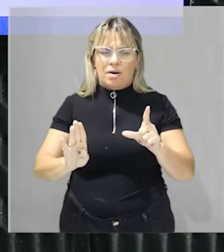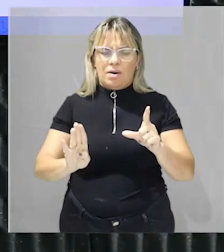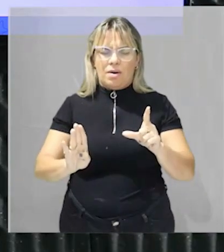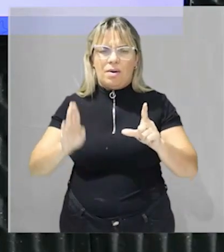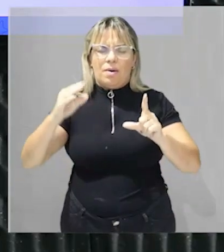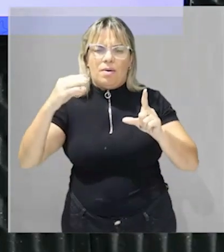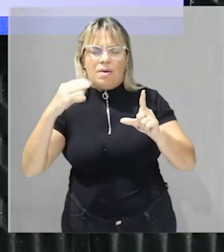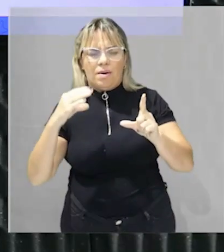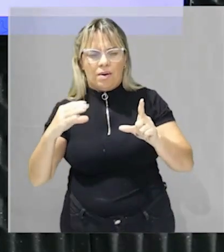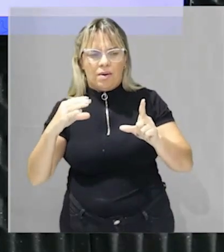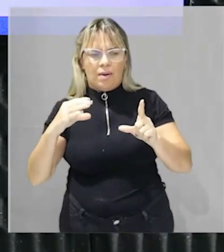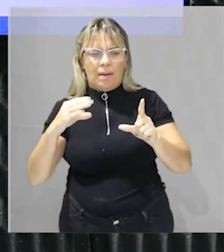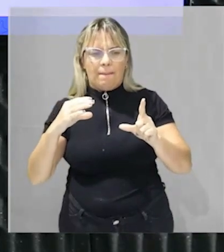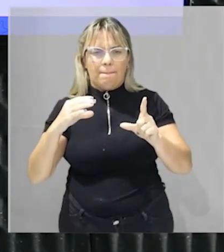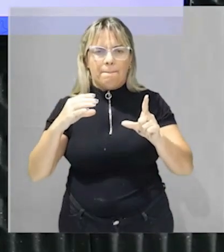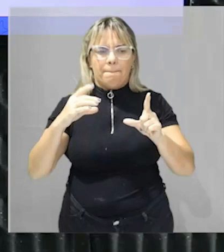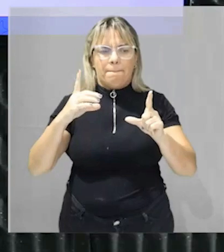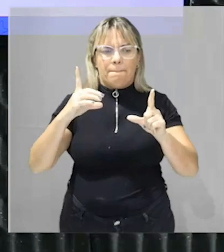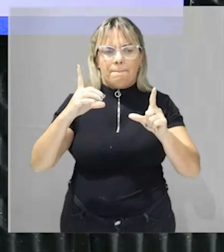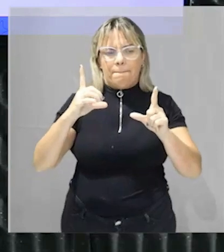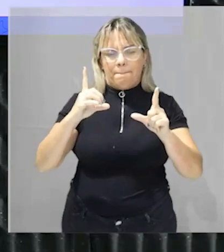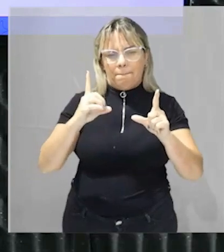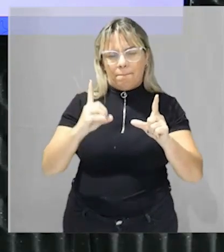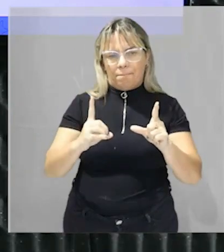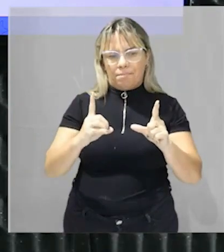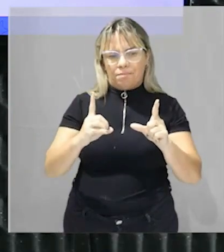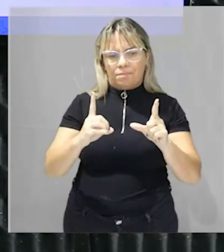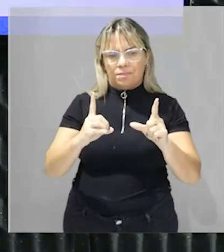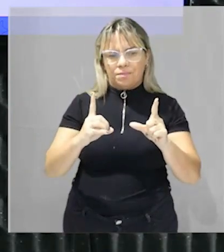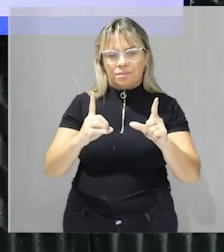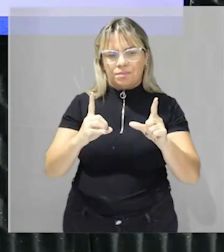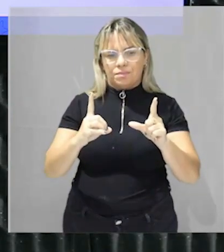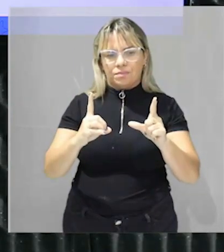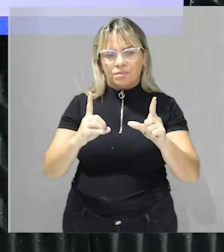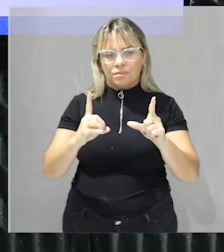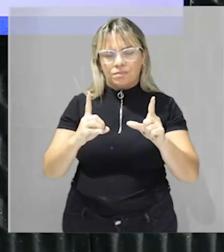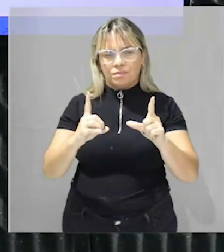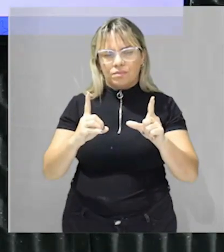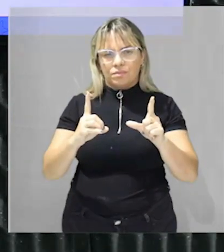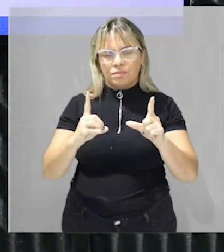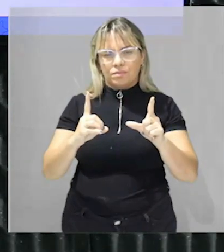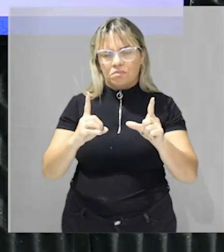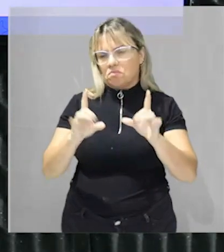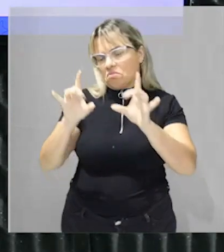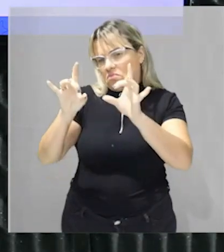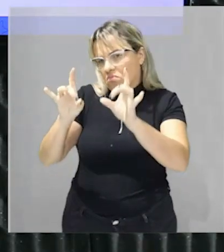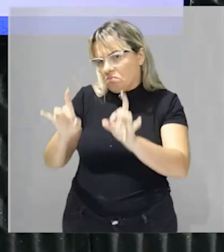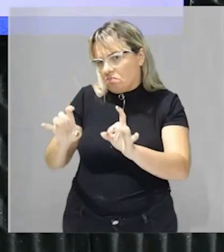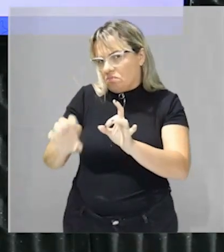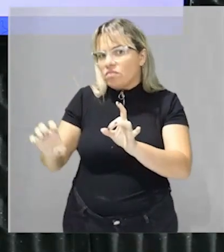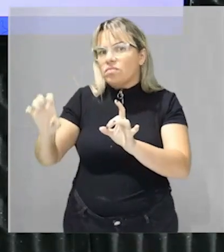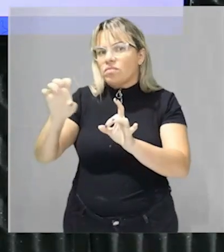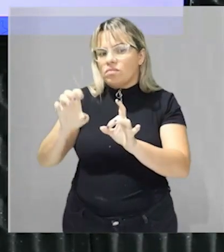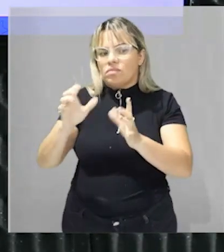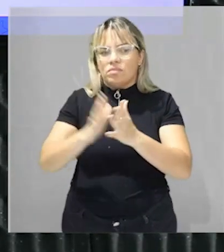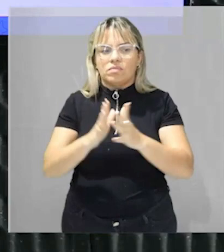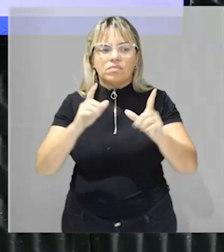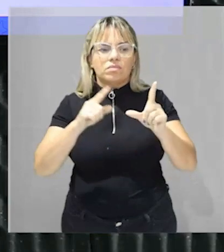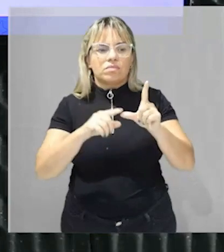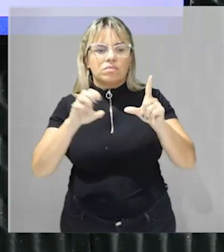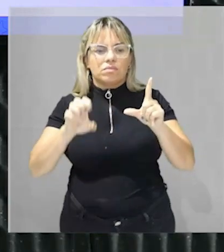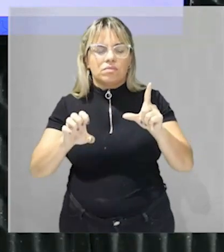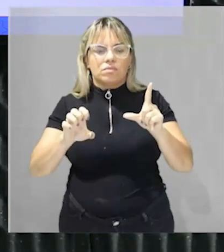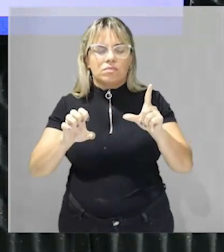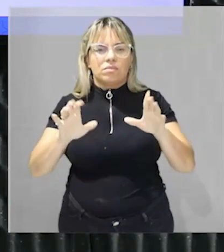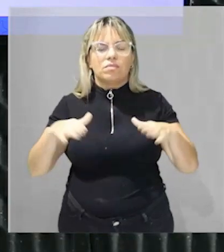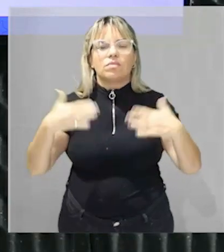estruturas fundiárias tradicionais elementos ambientais sigulares ou seja de particulares daquelas localidades ou mercados consumidores